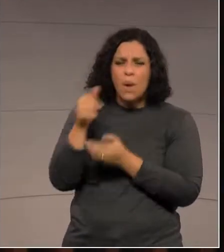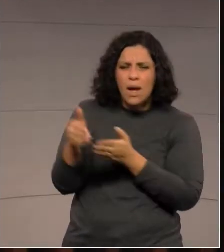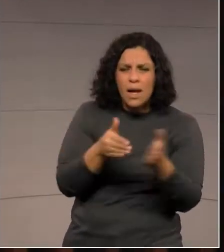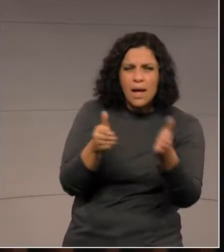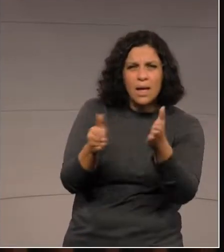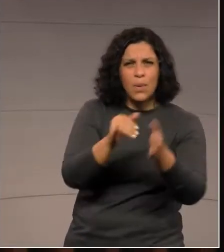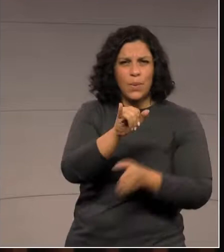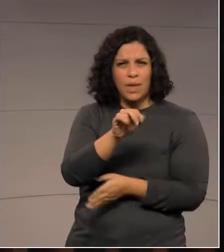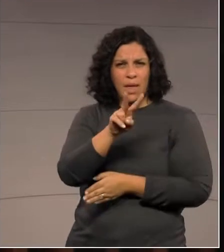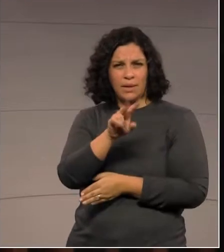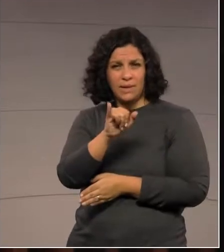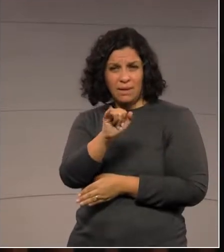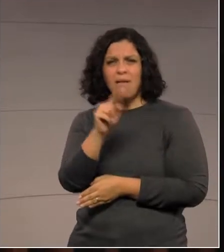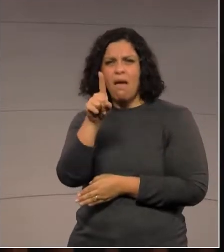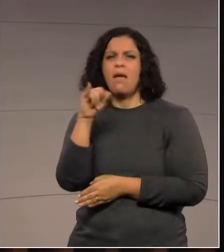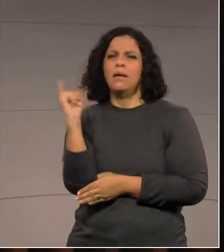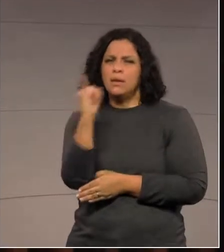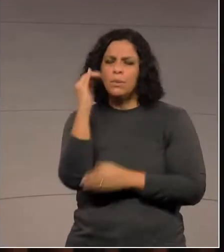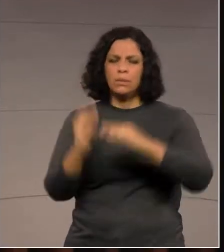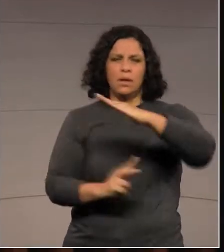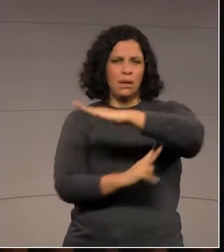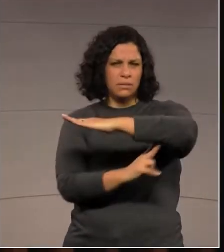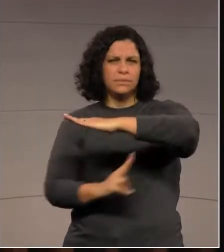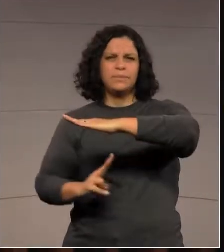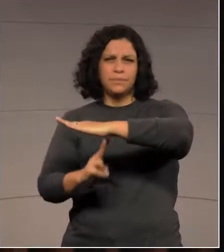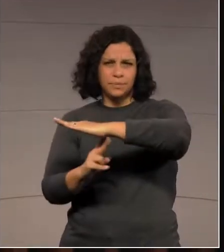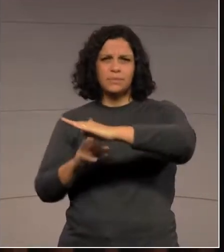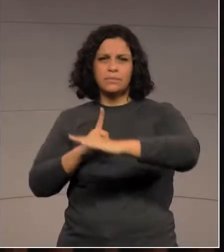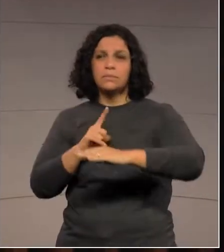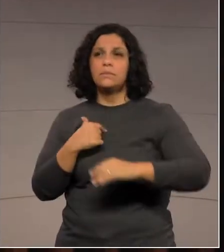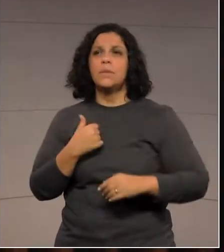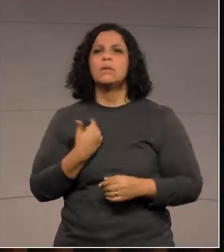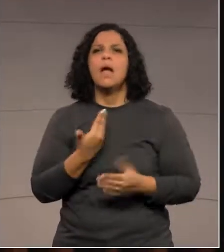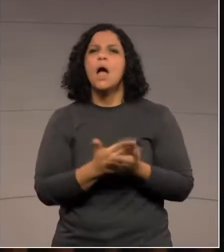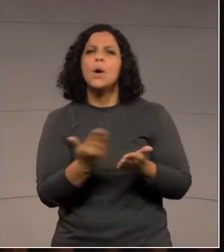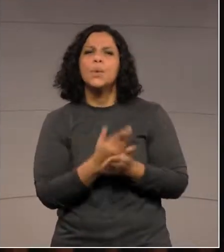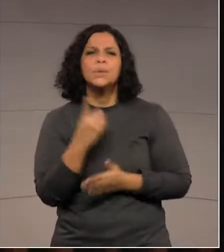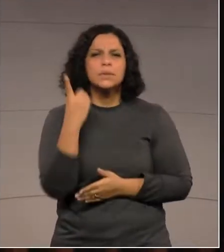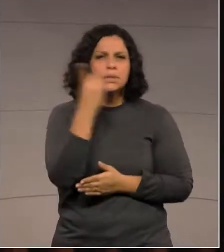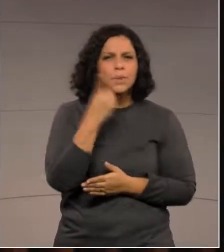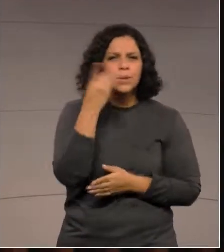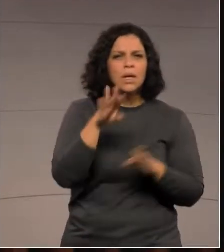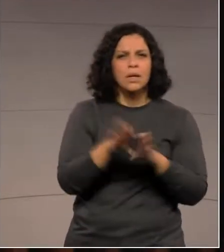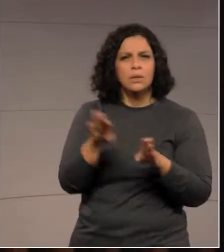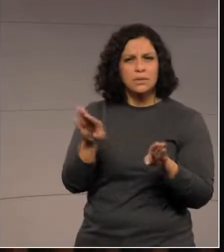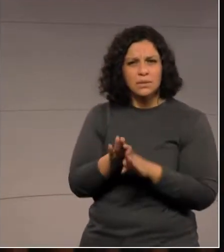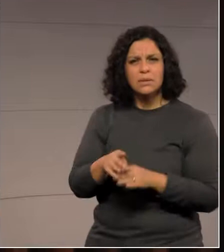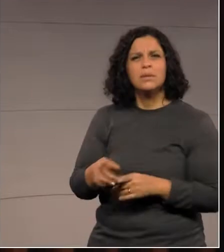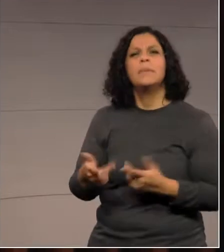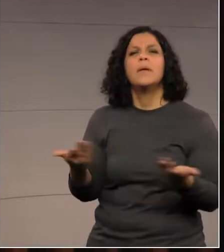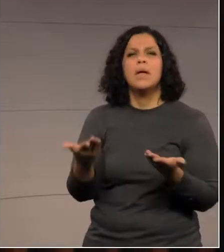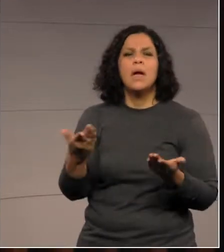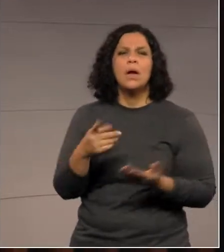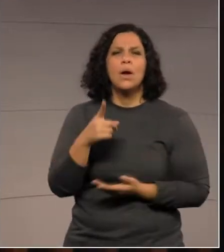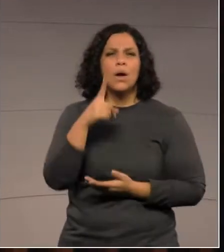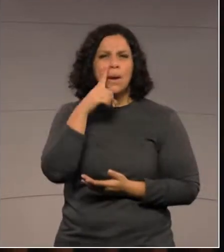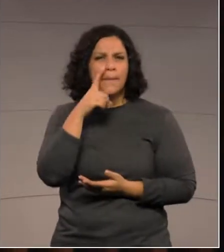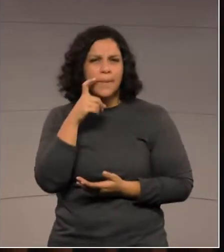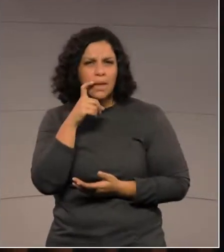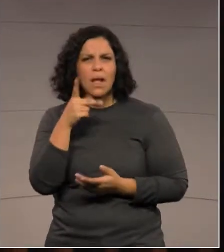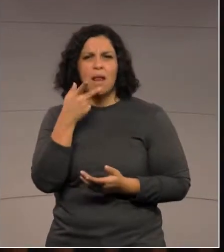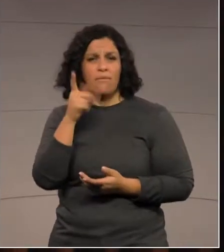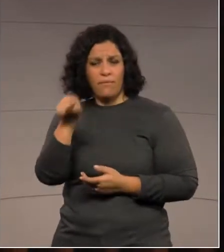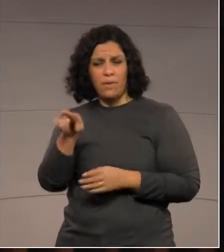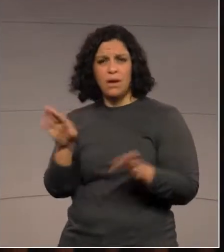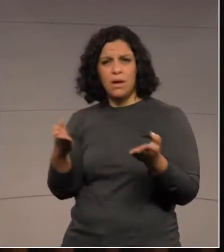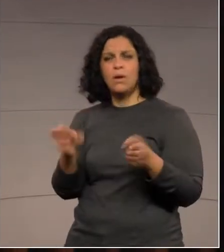E eu sei que muitos deputados que atuam por ali querem pedir a palavra. Deputado Michele, na sequência, deputado doutor Batista, tem uma